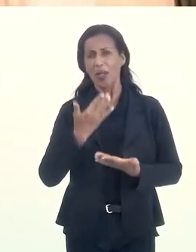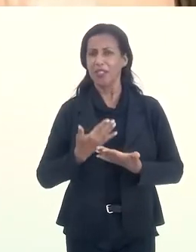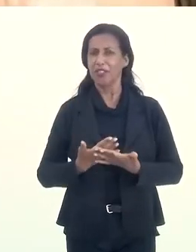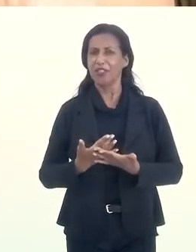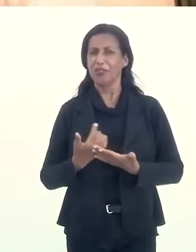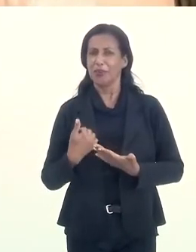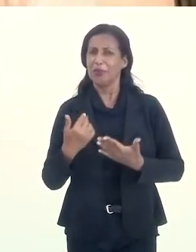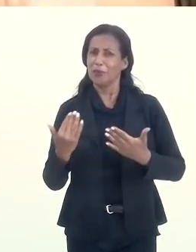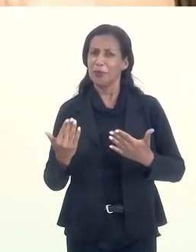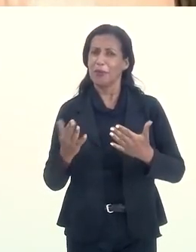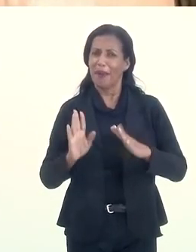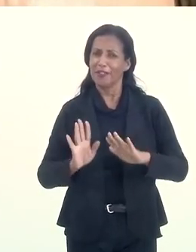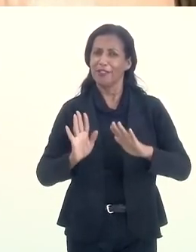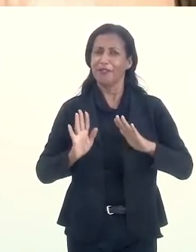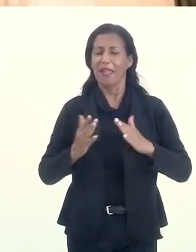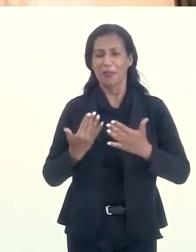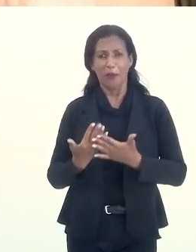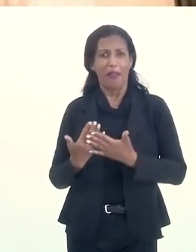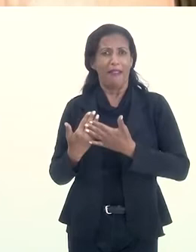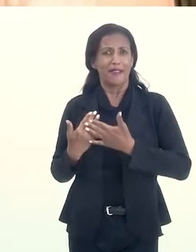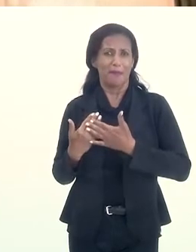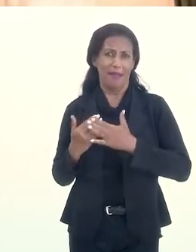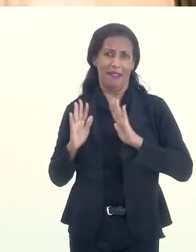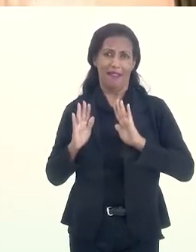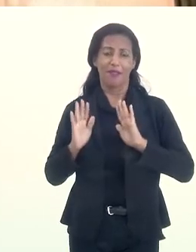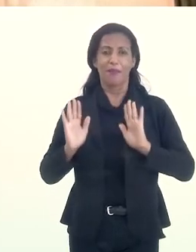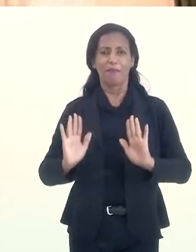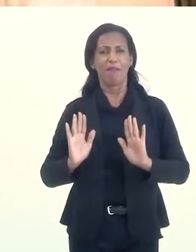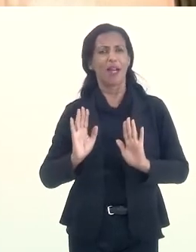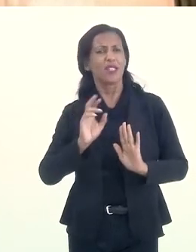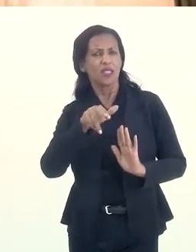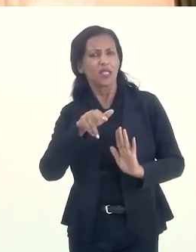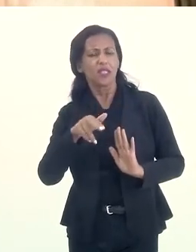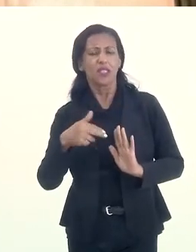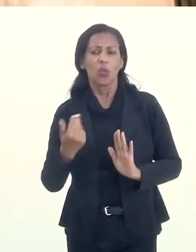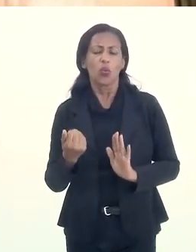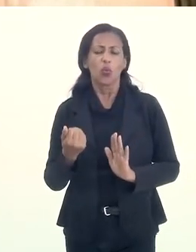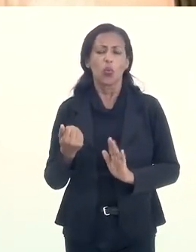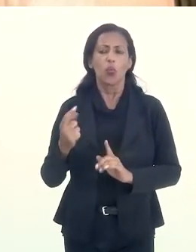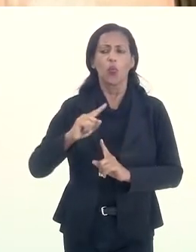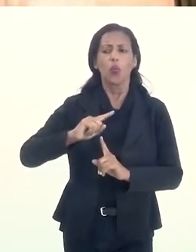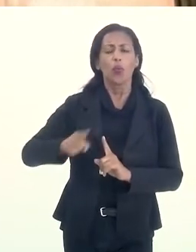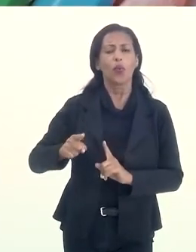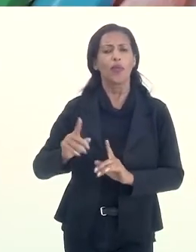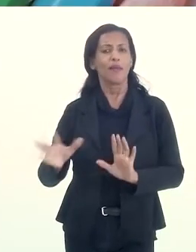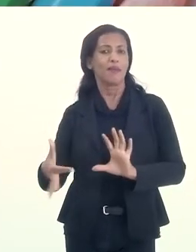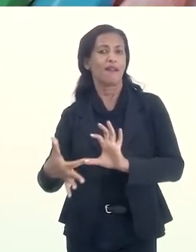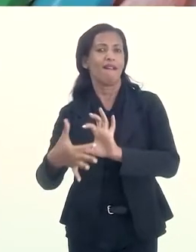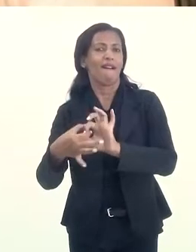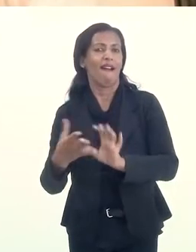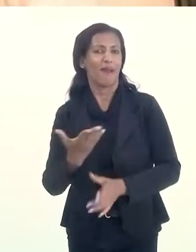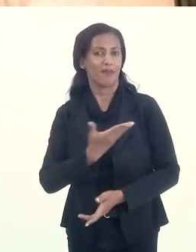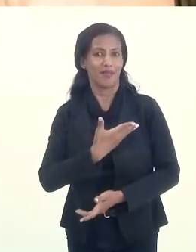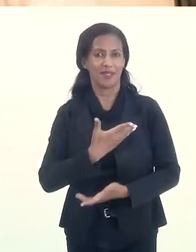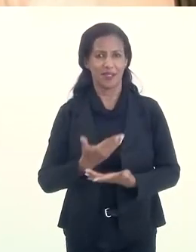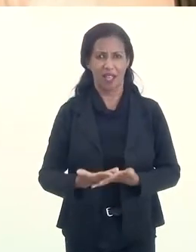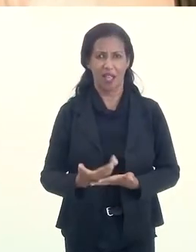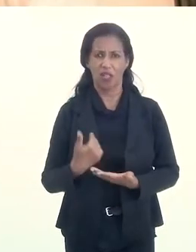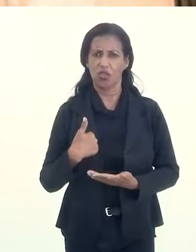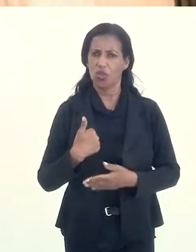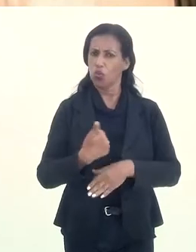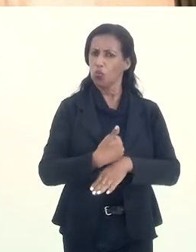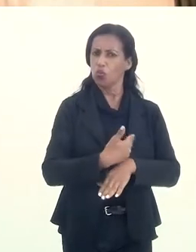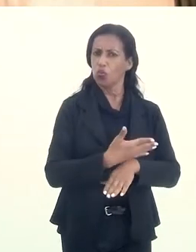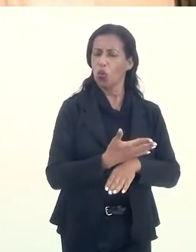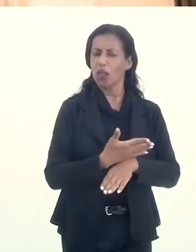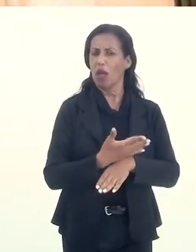reservado, mas isso não impede esses laços de amizade. Tanto que eu, em